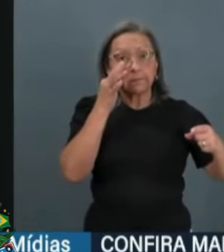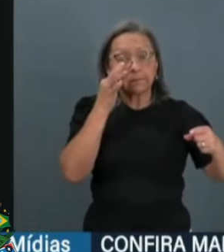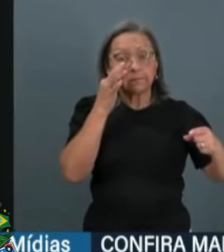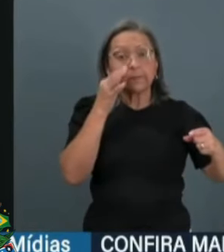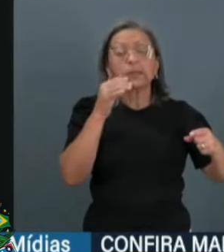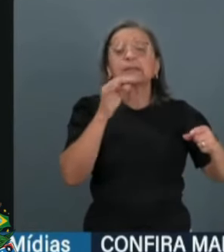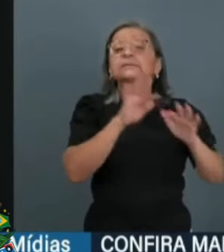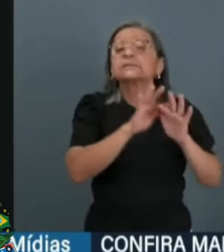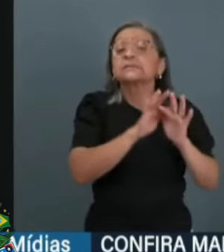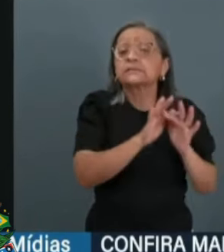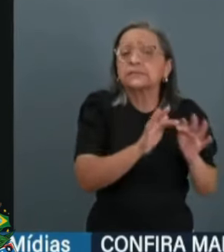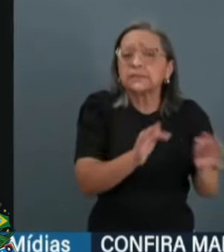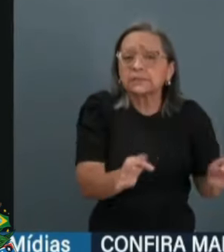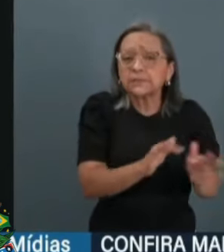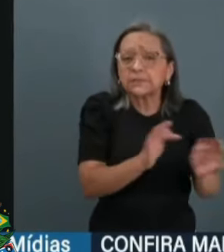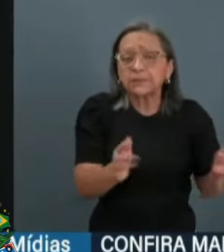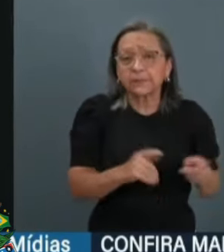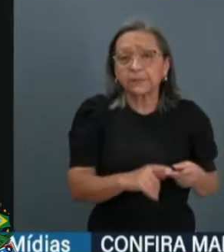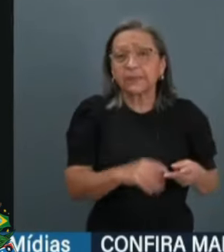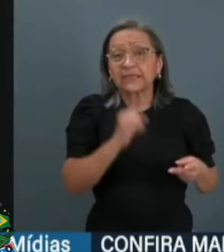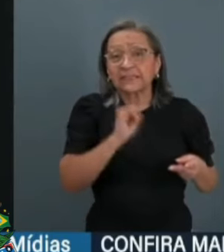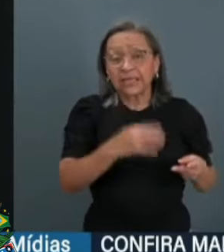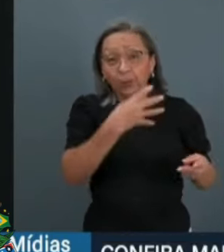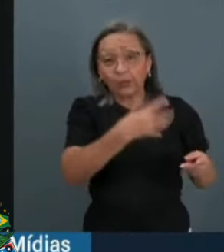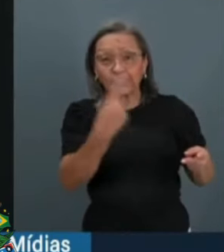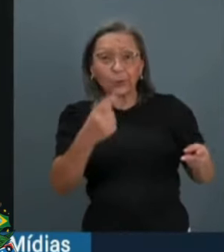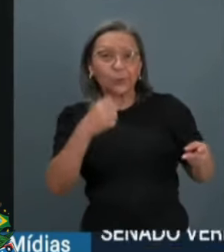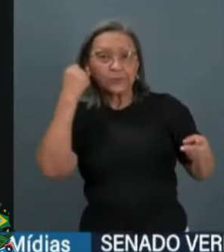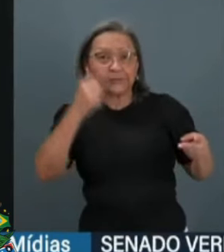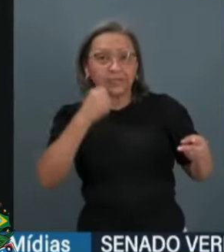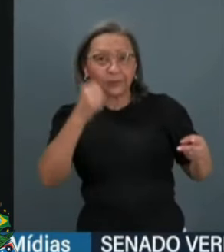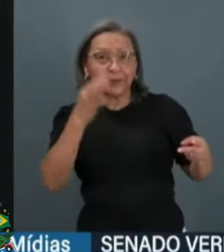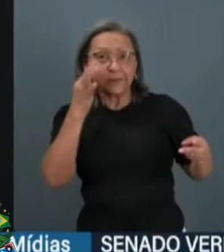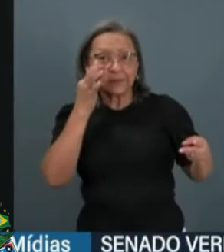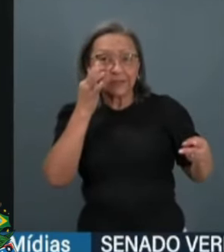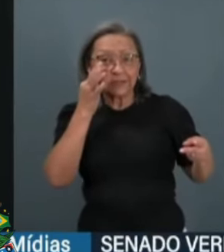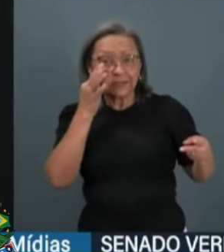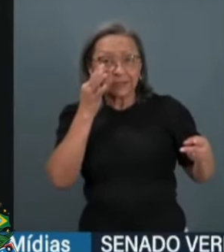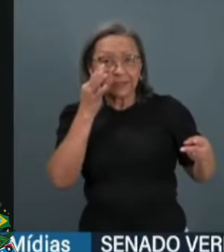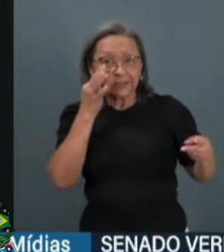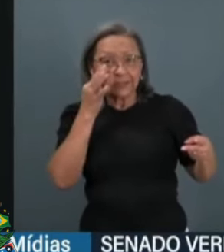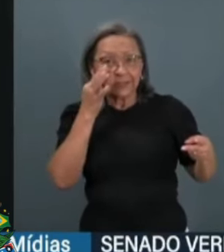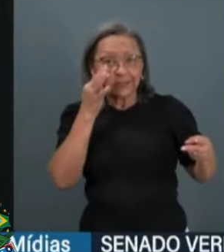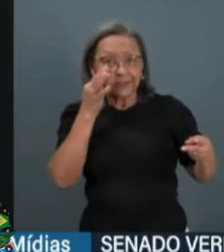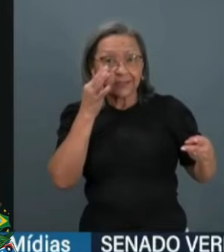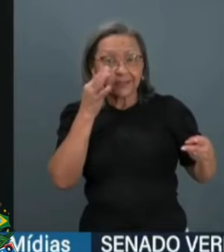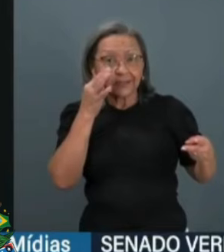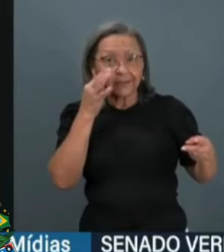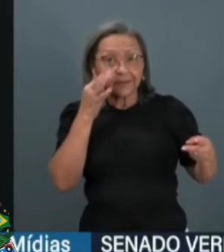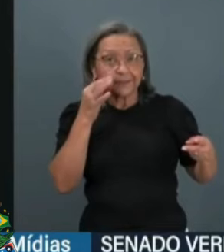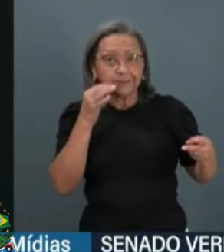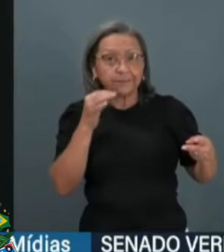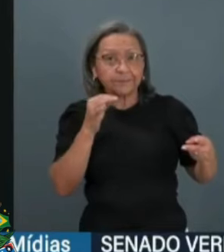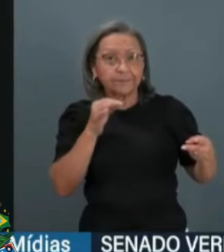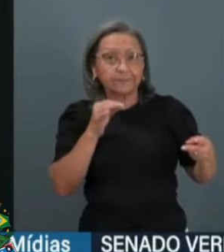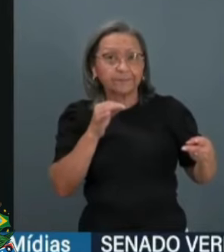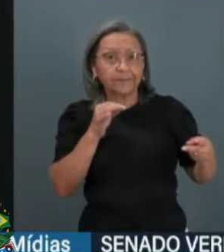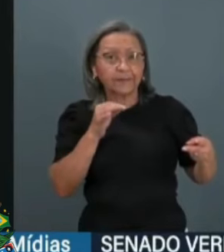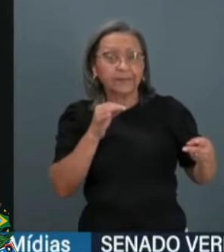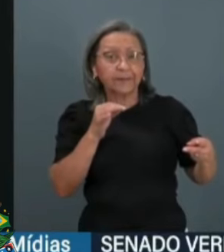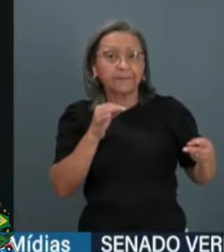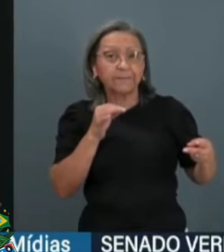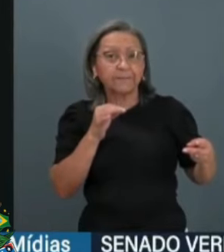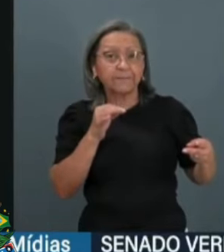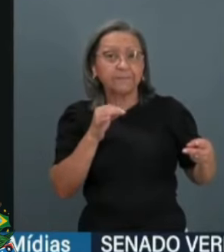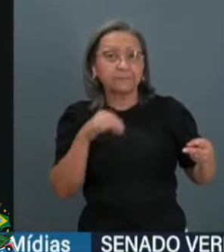simples. Se tiver 41 senadores presentes no quórum do Senado Federal, a maioria,